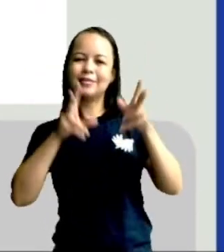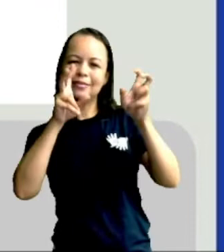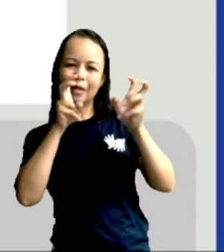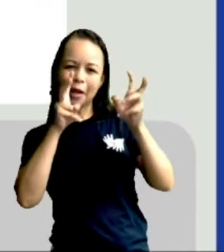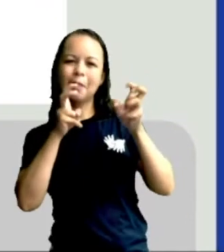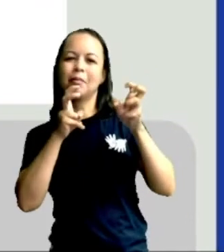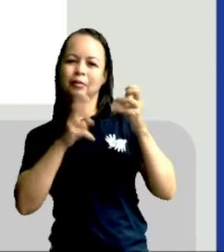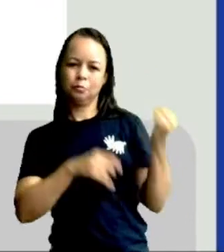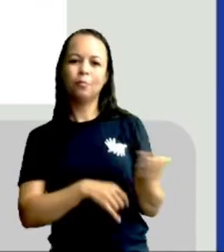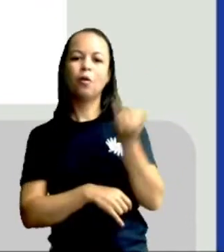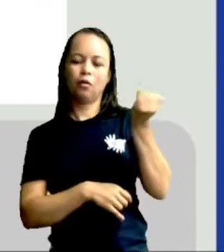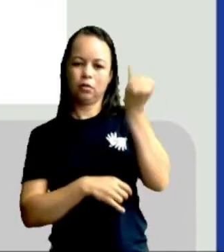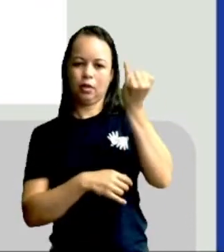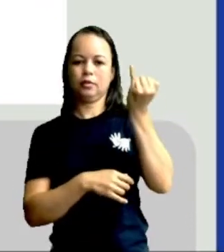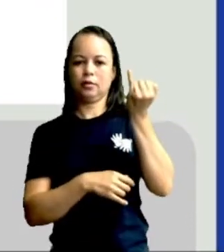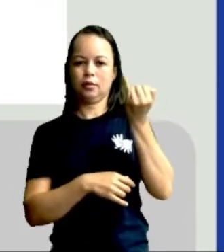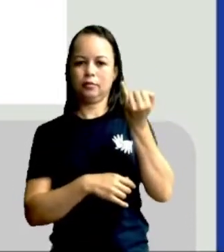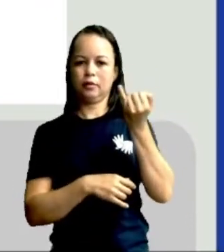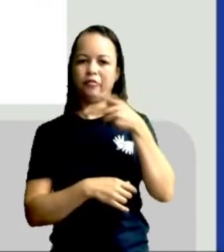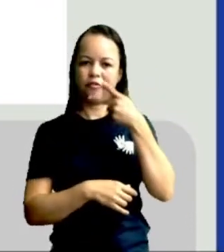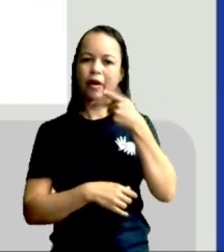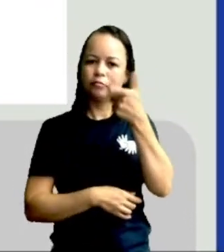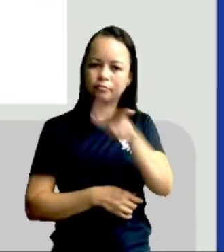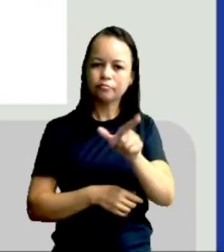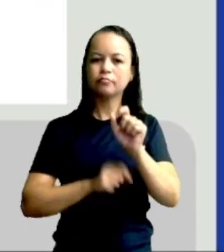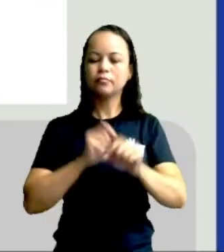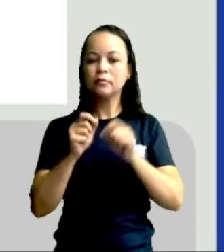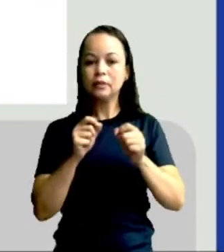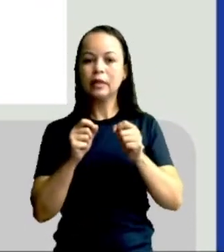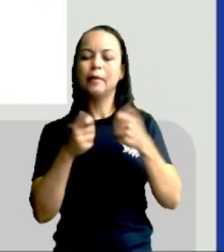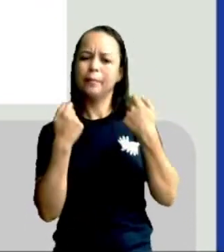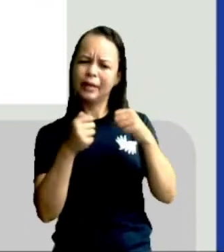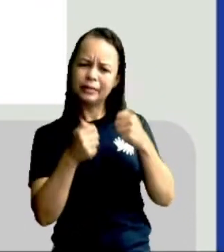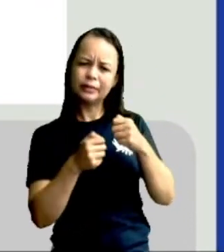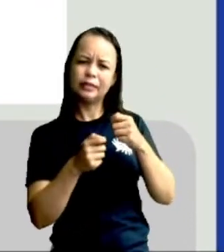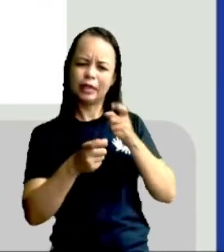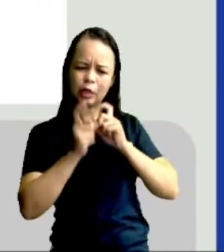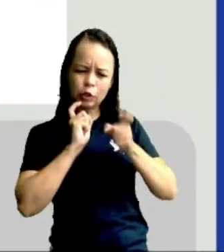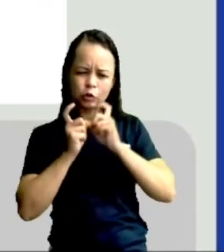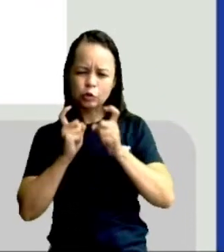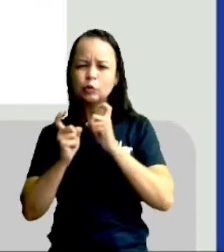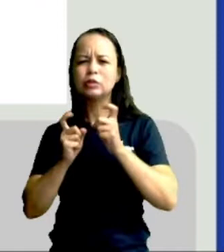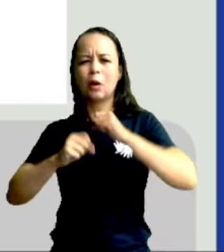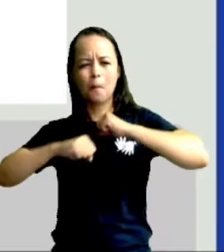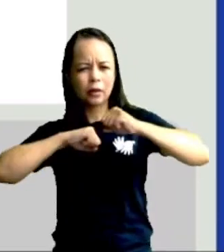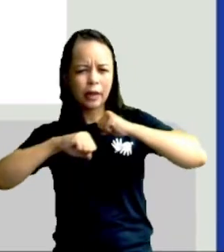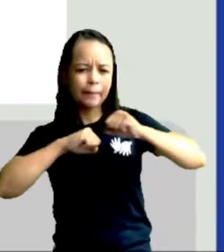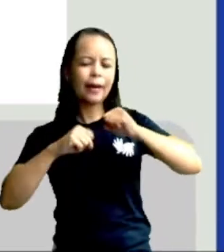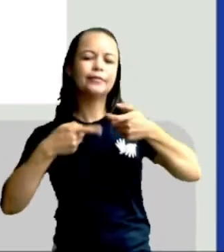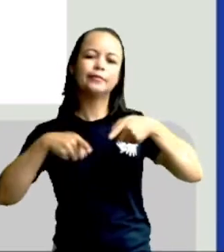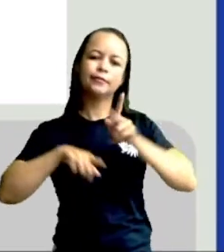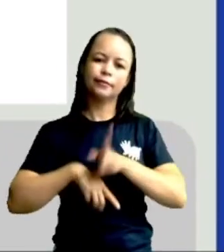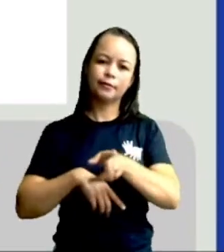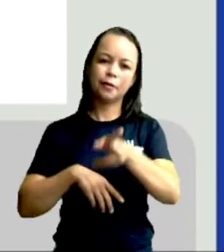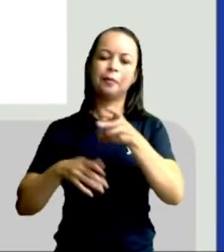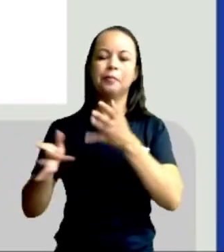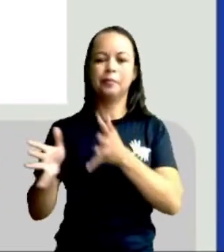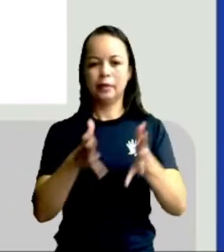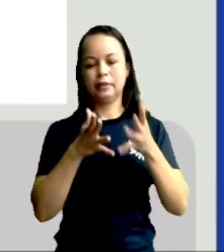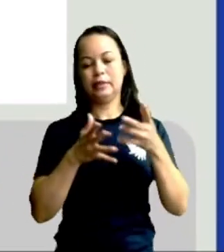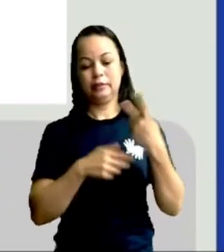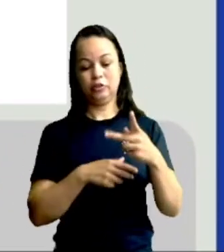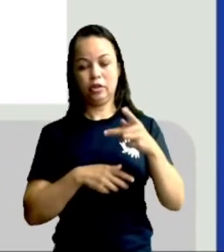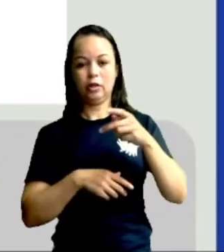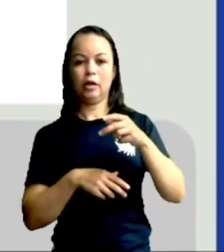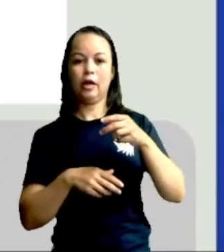que está, repito, que deve estar sempre em voga nas nossas discussões quando se fala de uso desses recursos minerais,